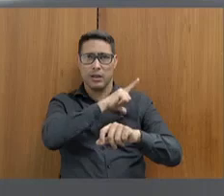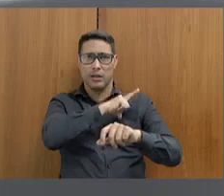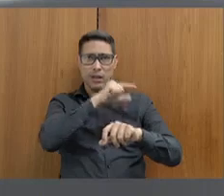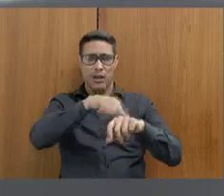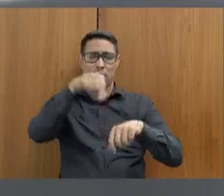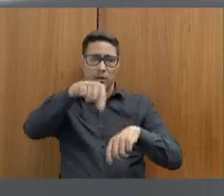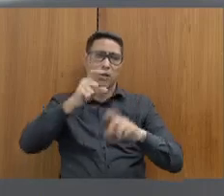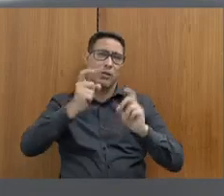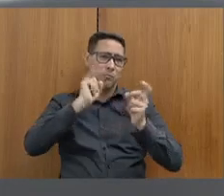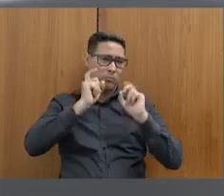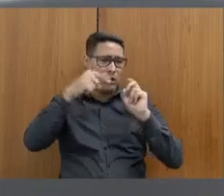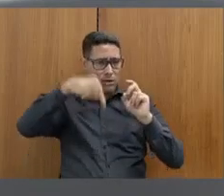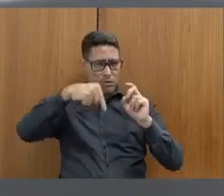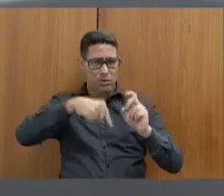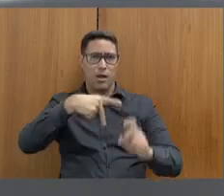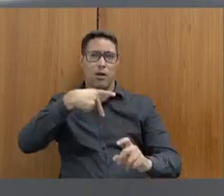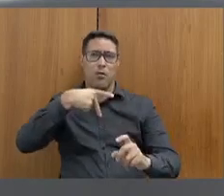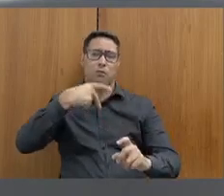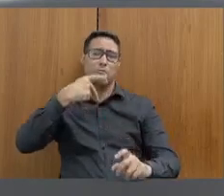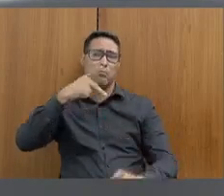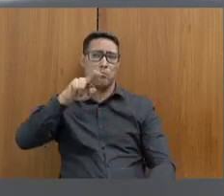audiência pública e tratamos desse assunto.